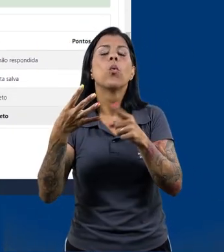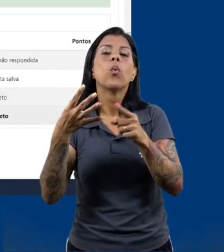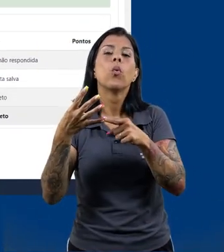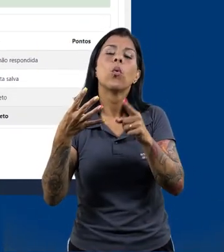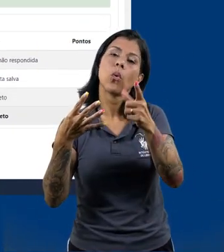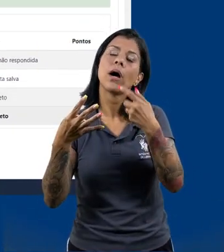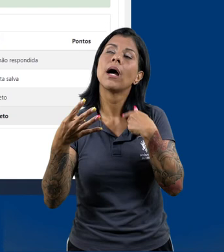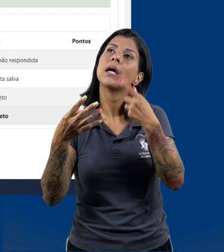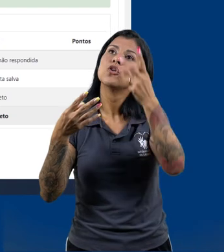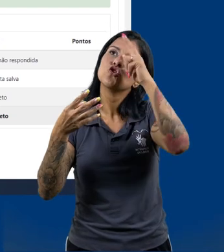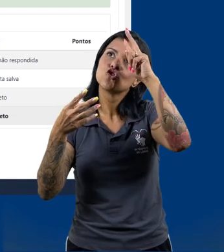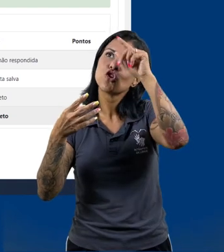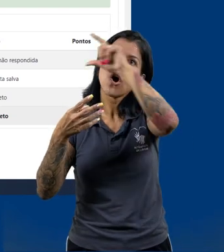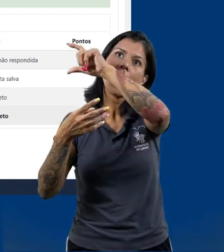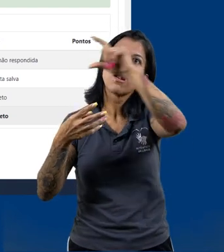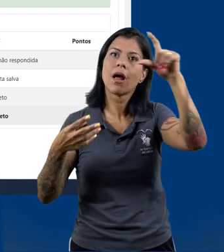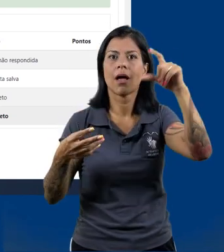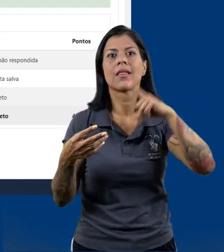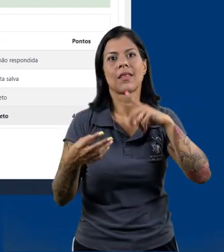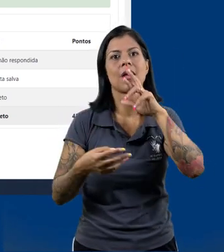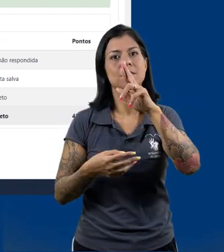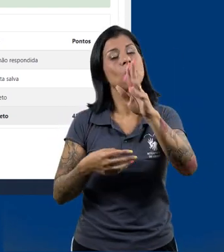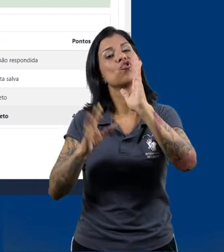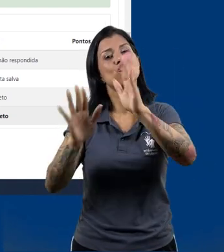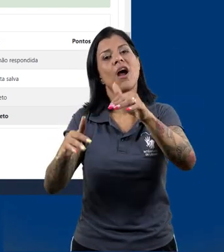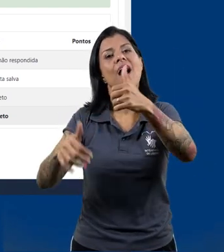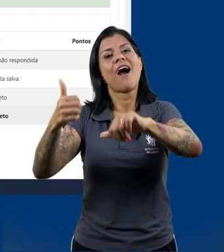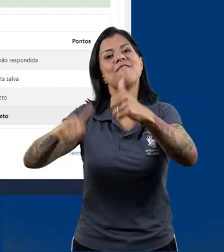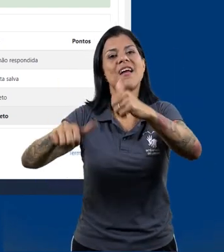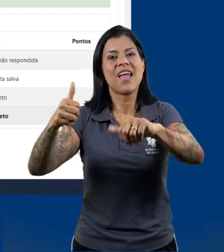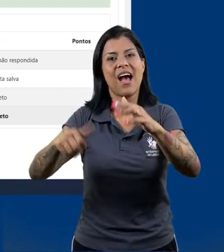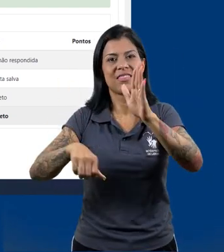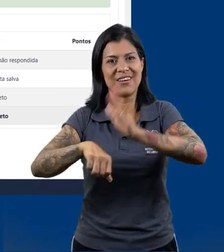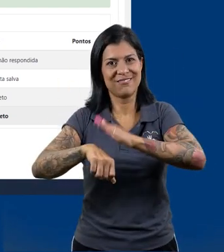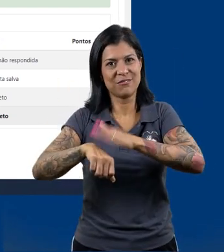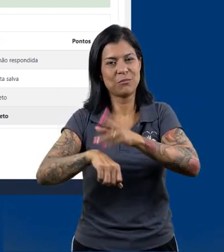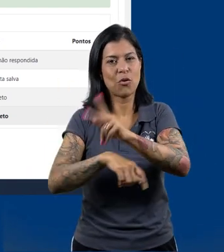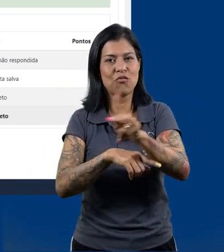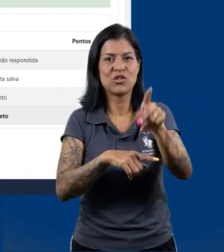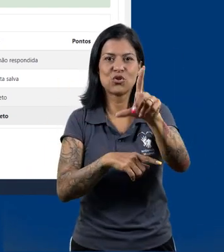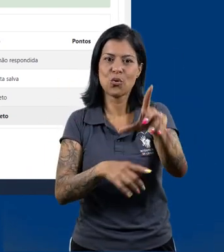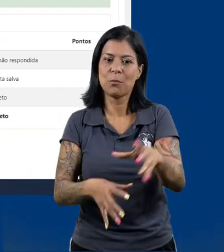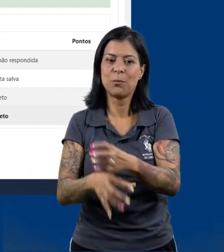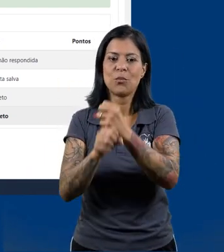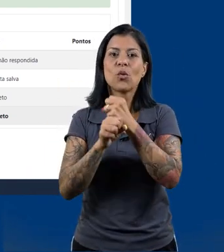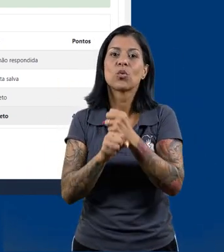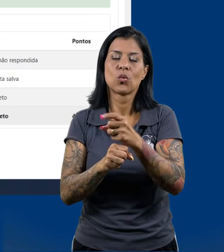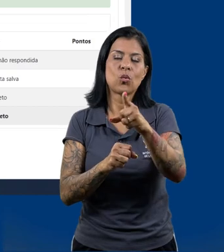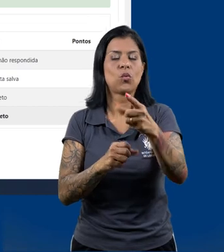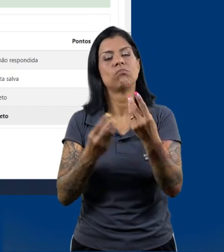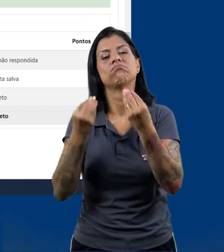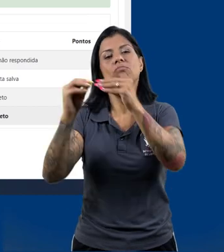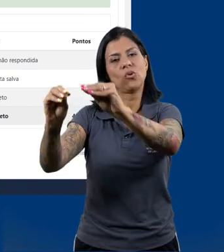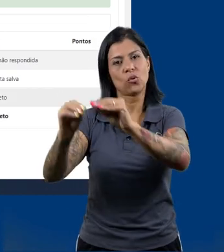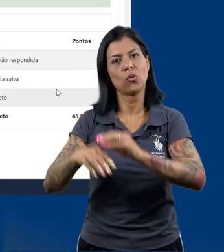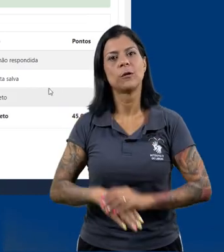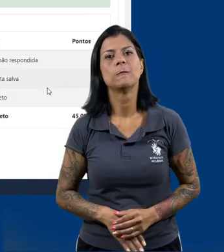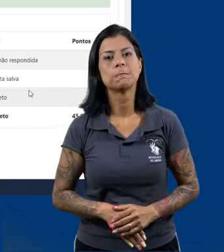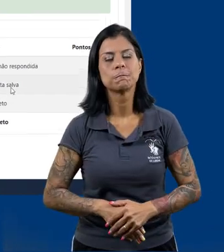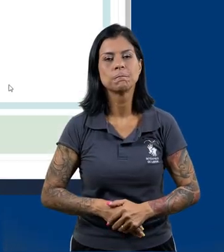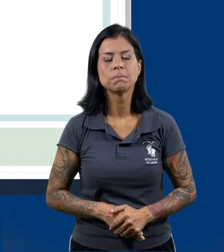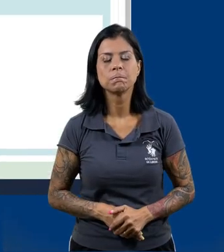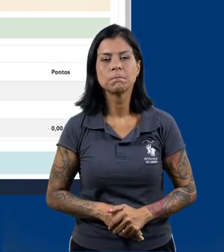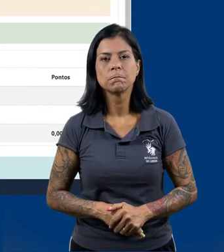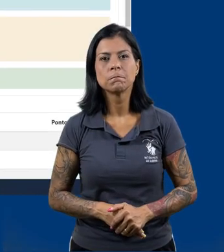passo no histórico de notas desta questão, dizendo que ela foi avaliada manualmente. Com o novo valor, 45